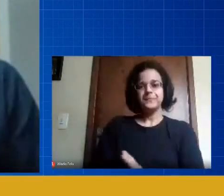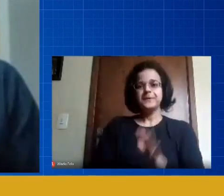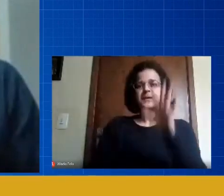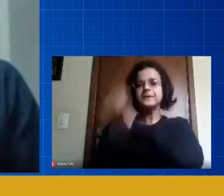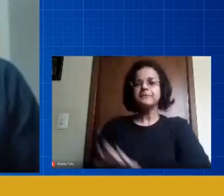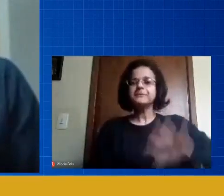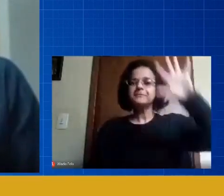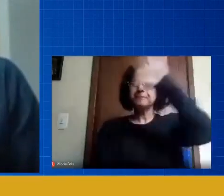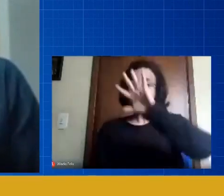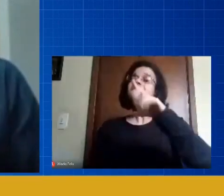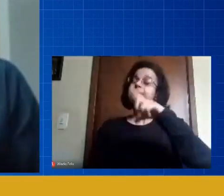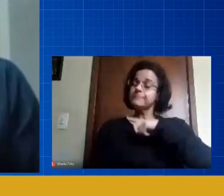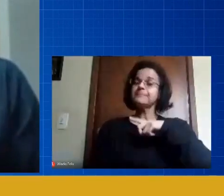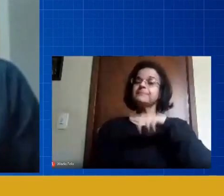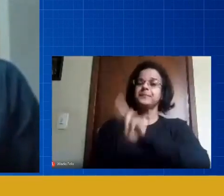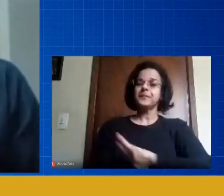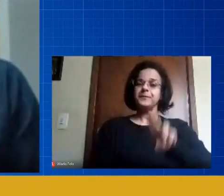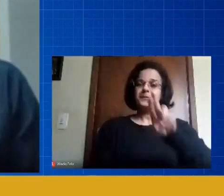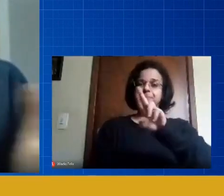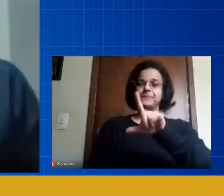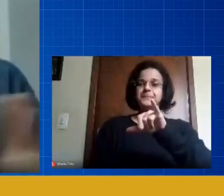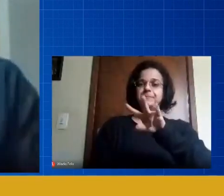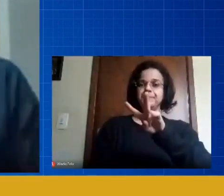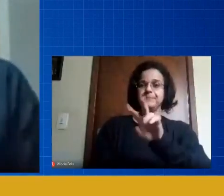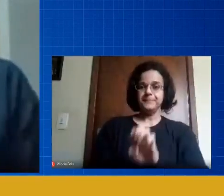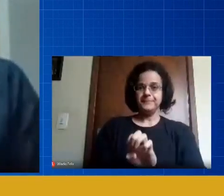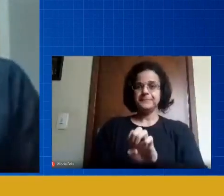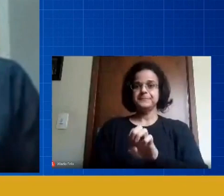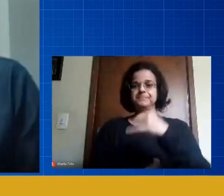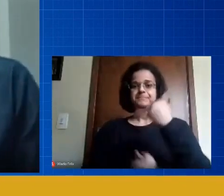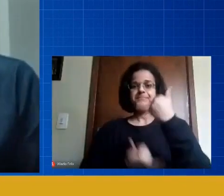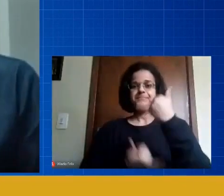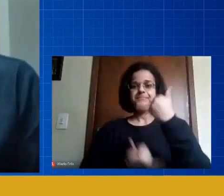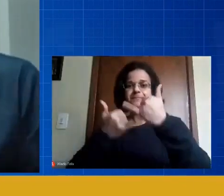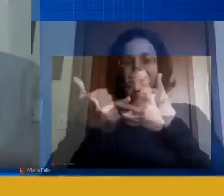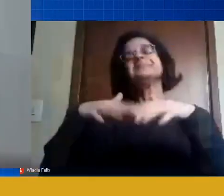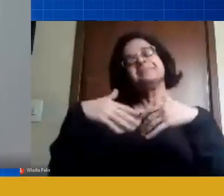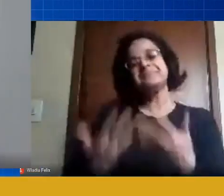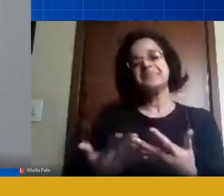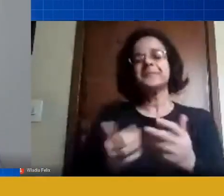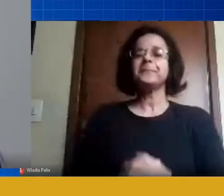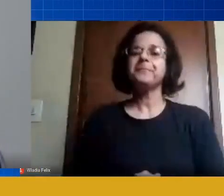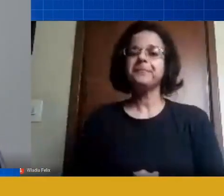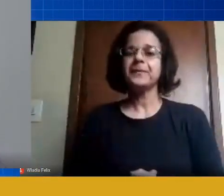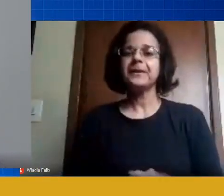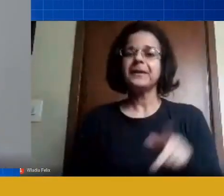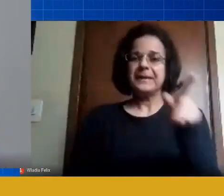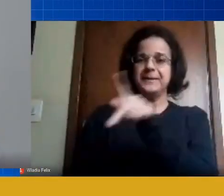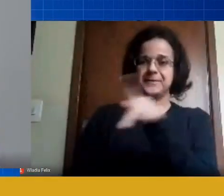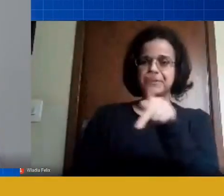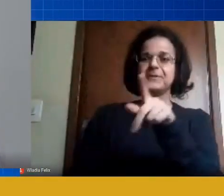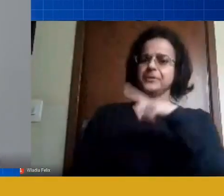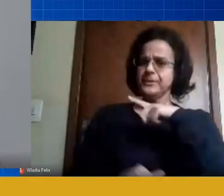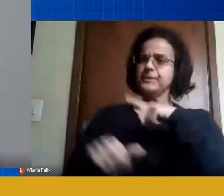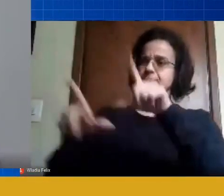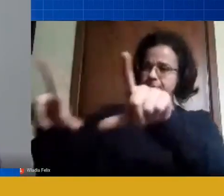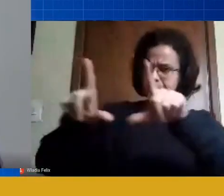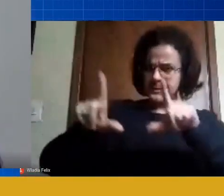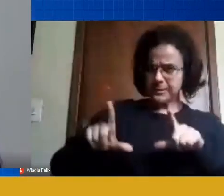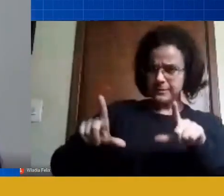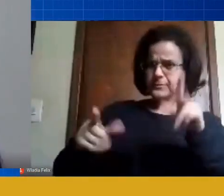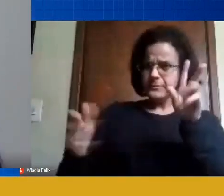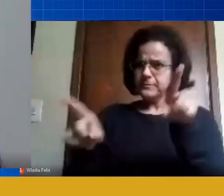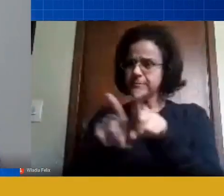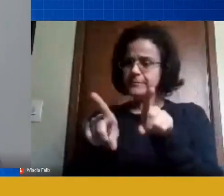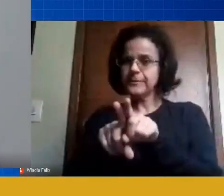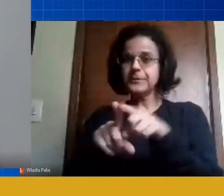Congresso Brincar para as suas formações, e nós estamos conseguindo. Professor, e aí você tem certificação também, porque é uma